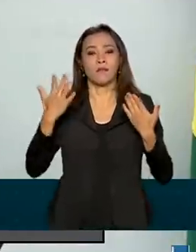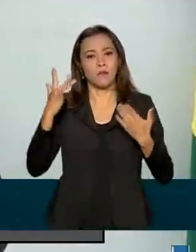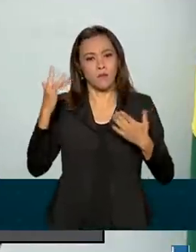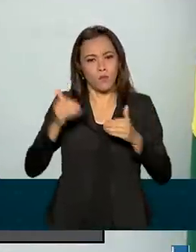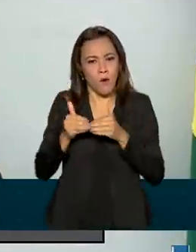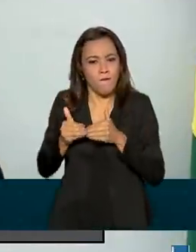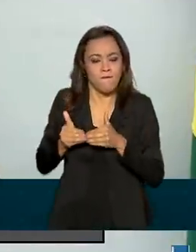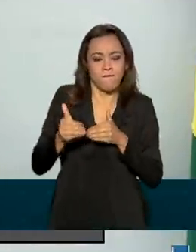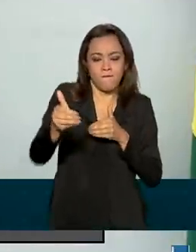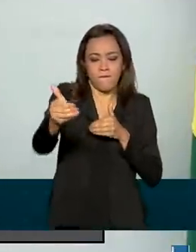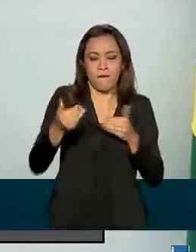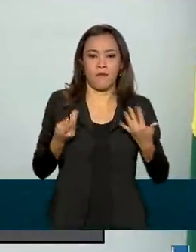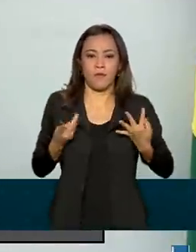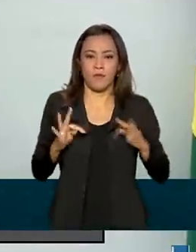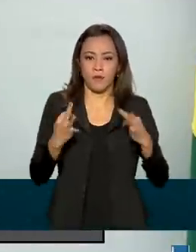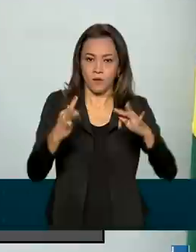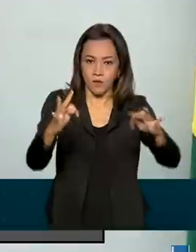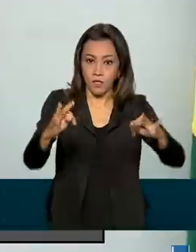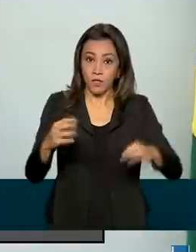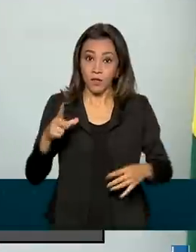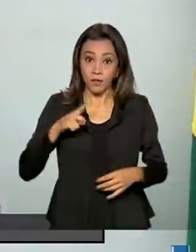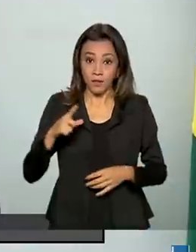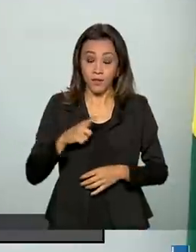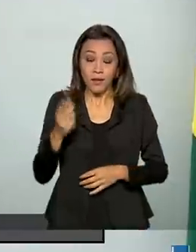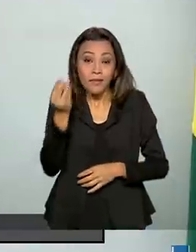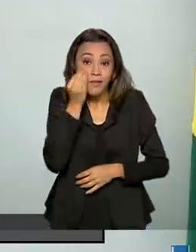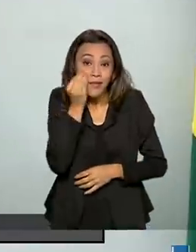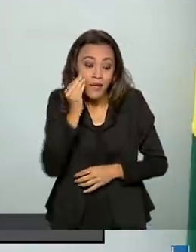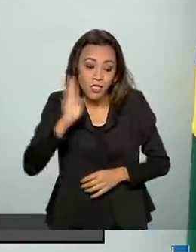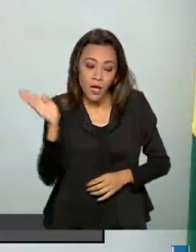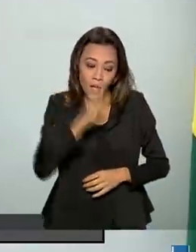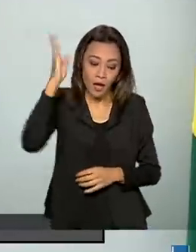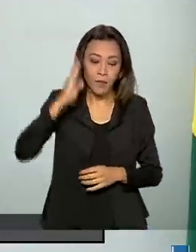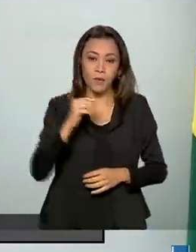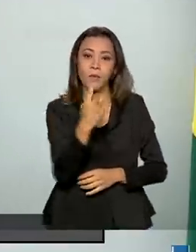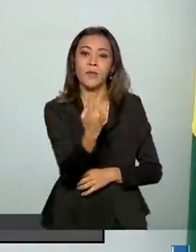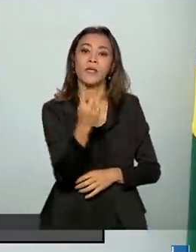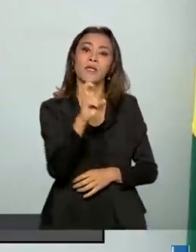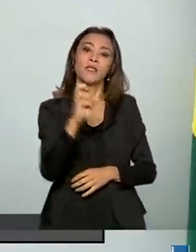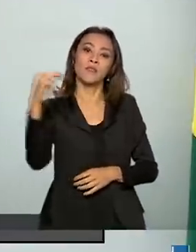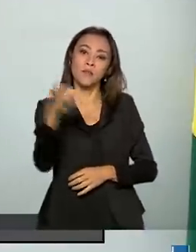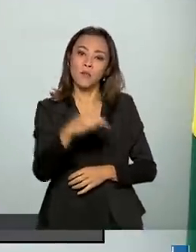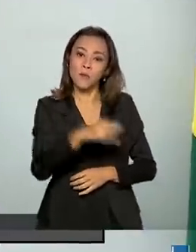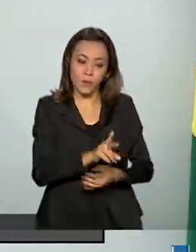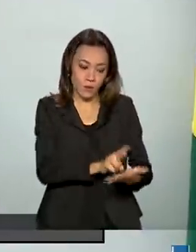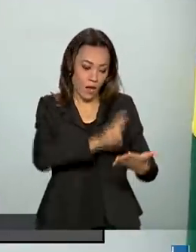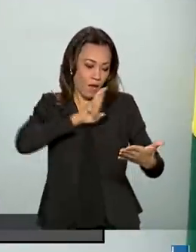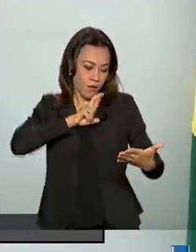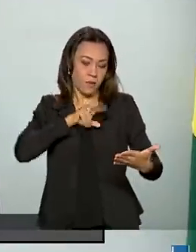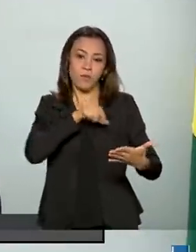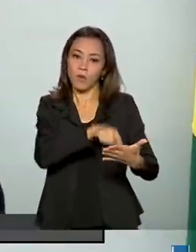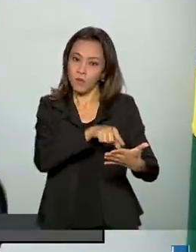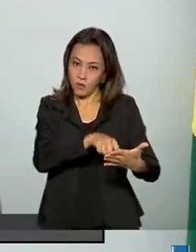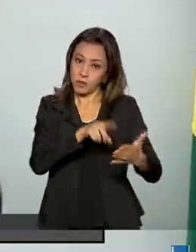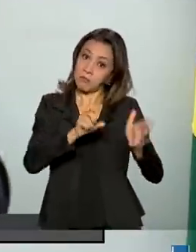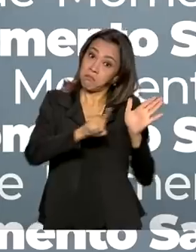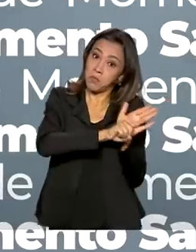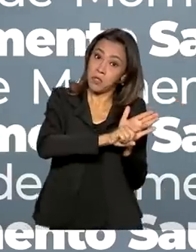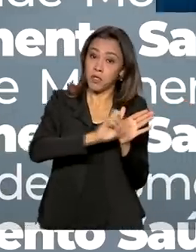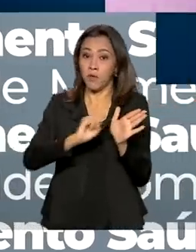ter testes de antígeno rápido, que em 15 minutos nos dão o resultado de positividade ou não.